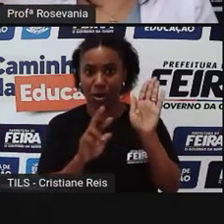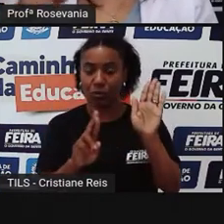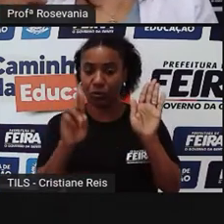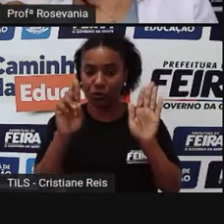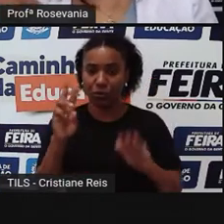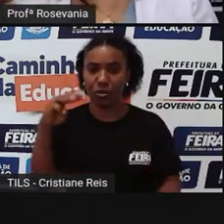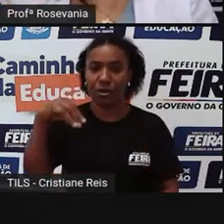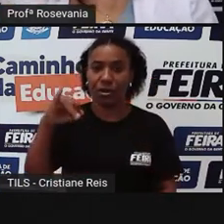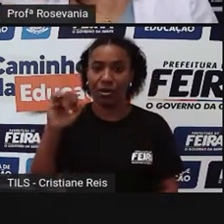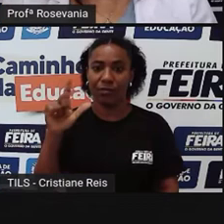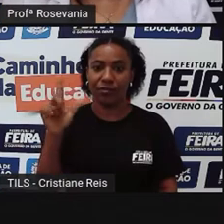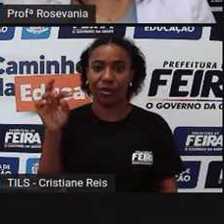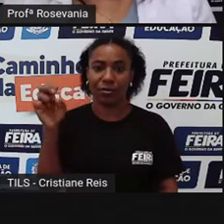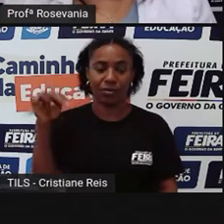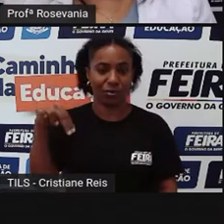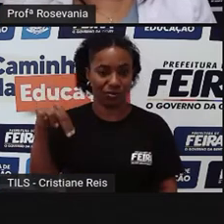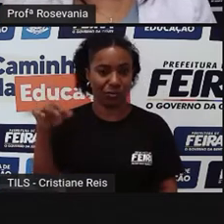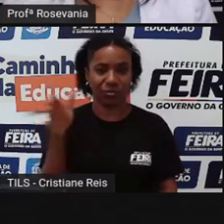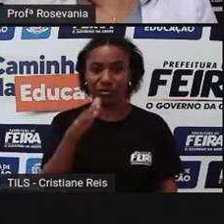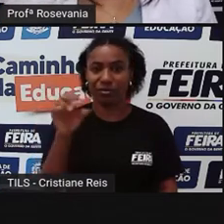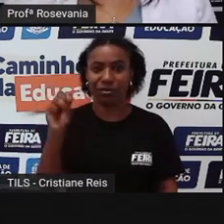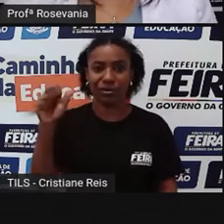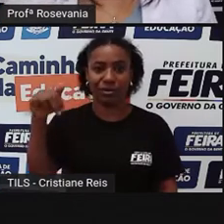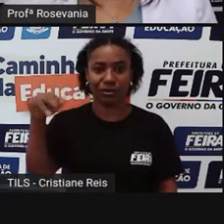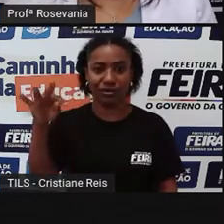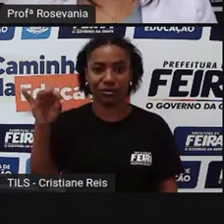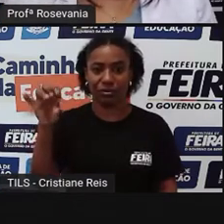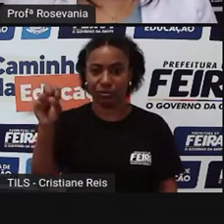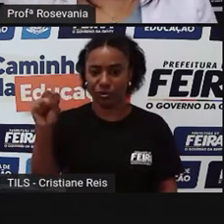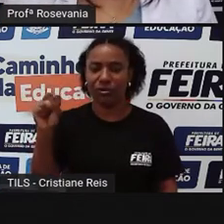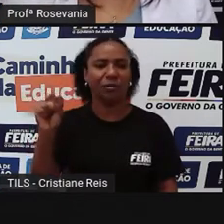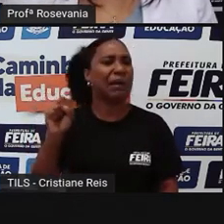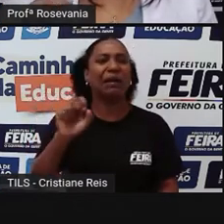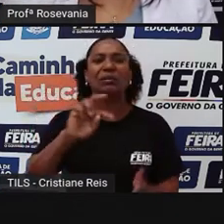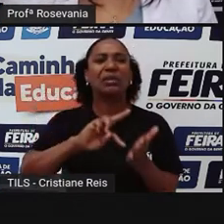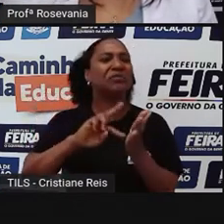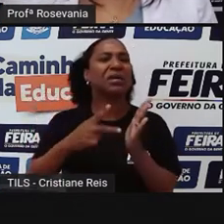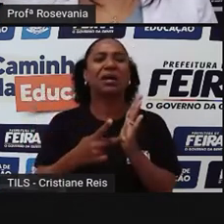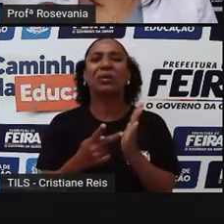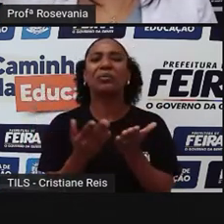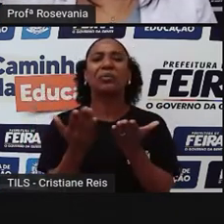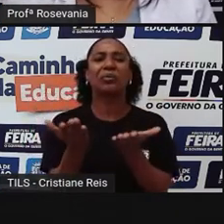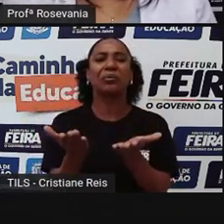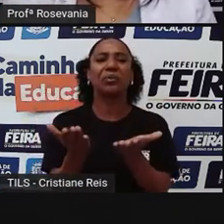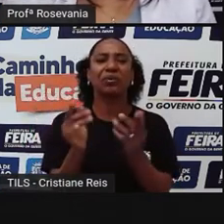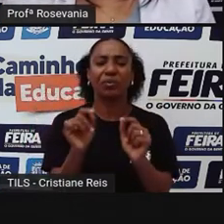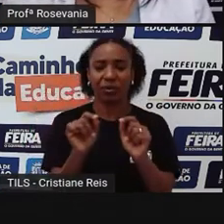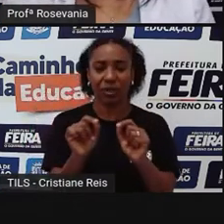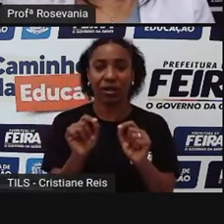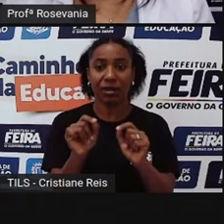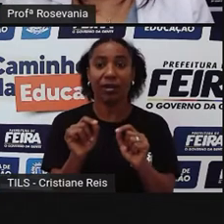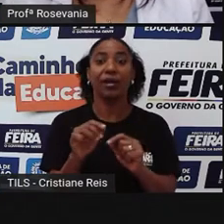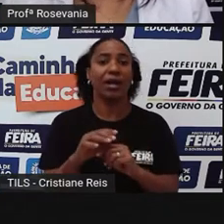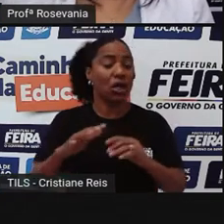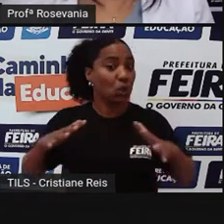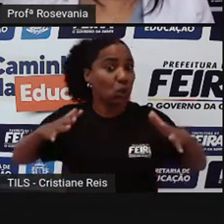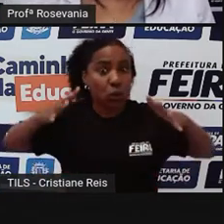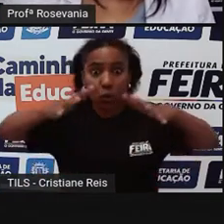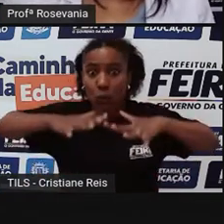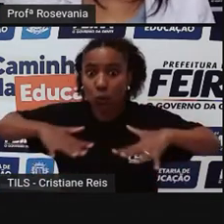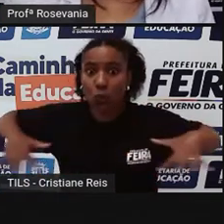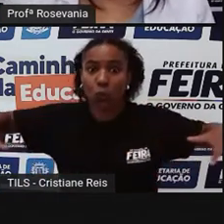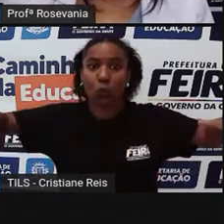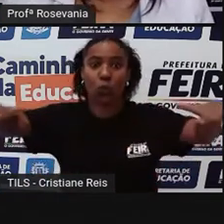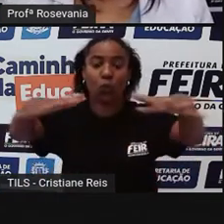nossa visão alcança, é a paisagem. Não apenas formada de volumes, mas